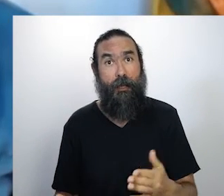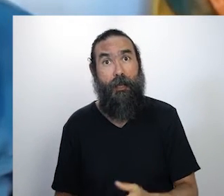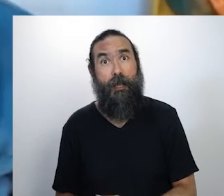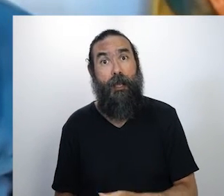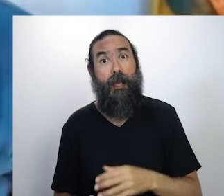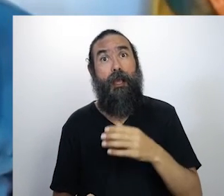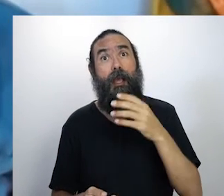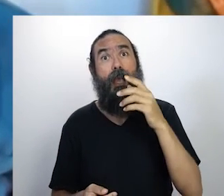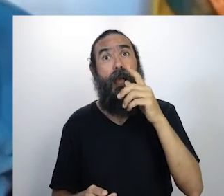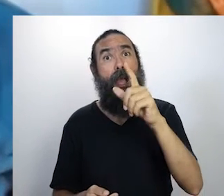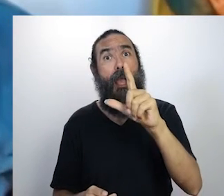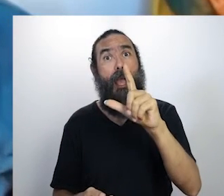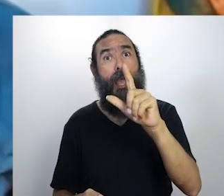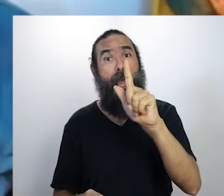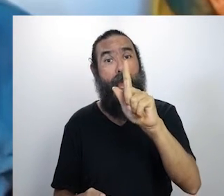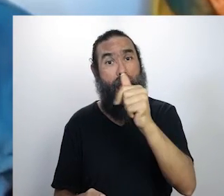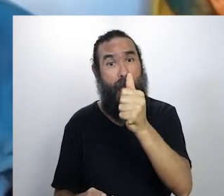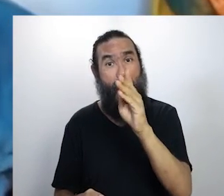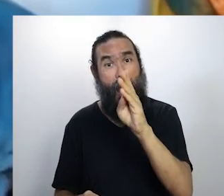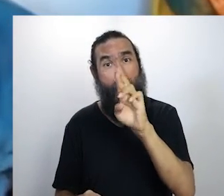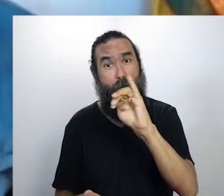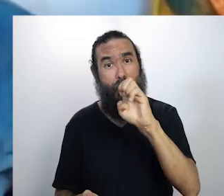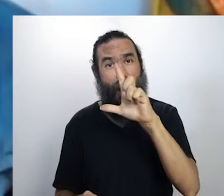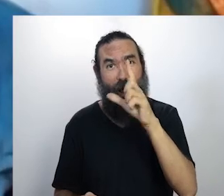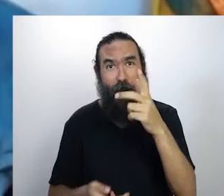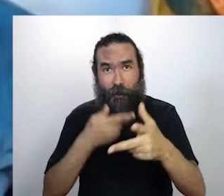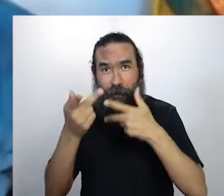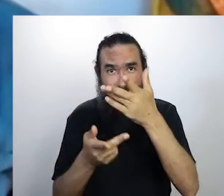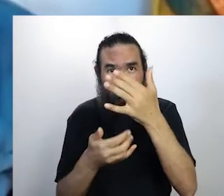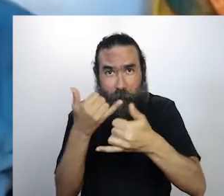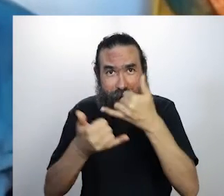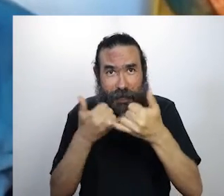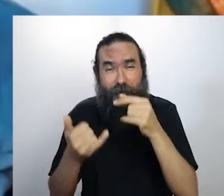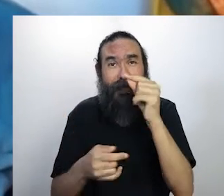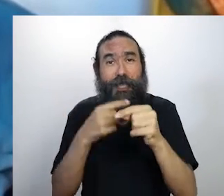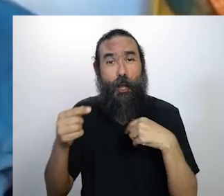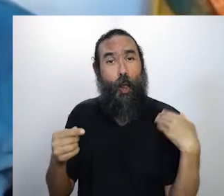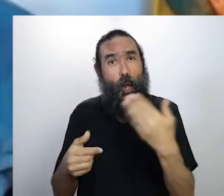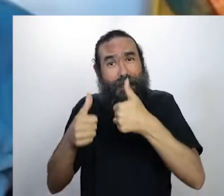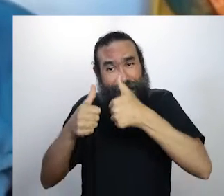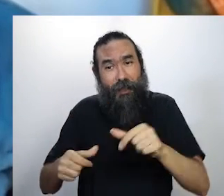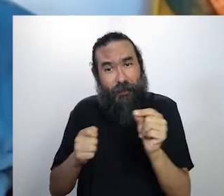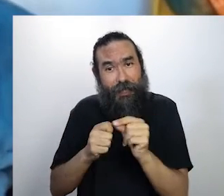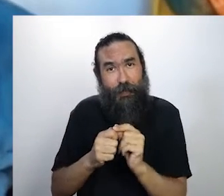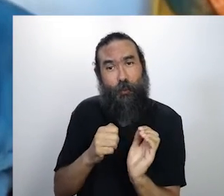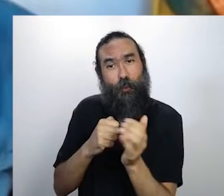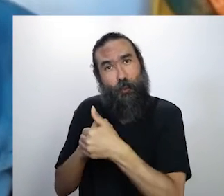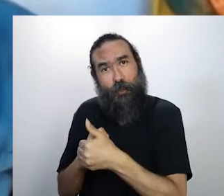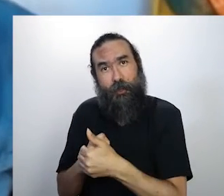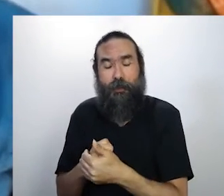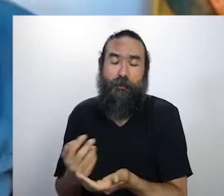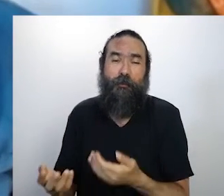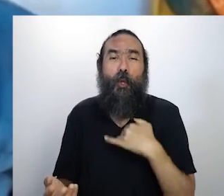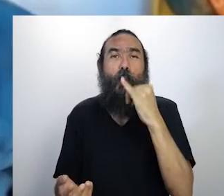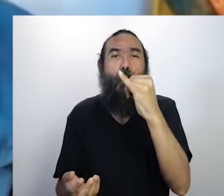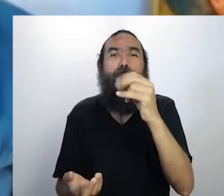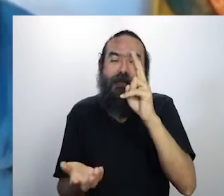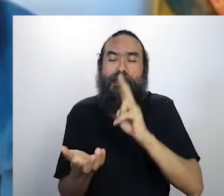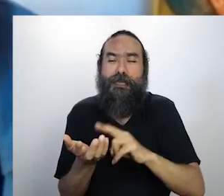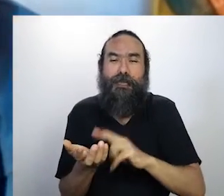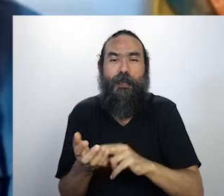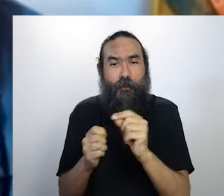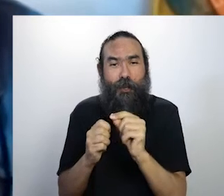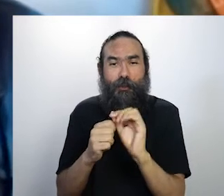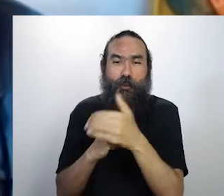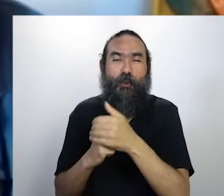Segundo Gabriel Levi, a gente está fazendo escondido, e faz tempo que a gente sabe que escondido também é gostoso, então eu vou convidar